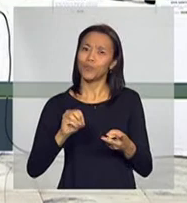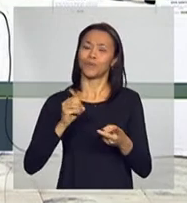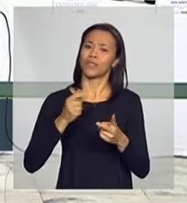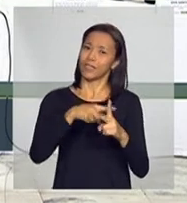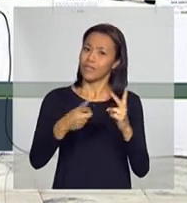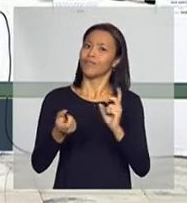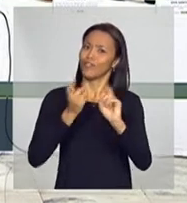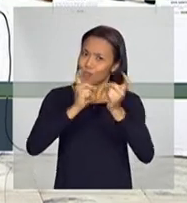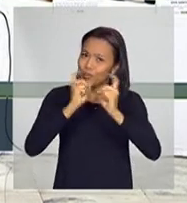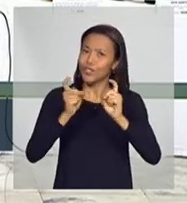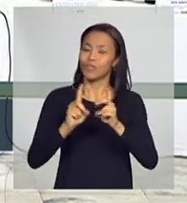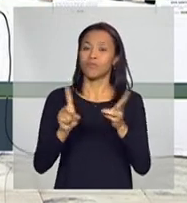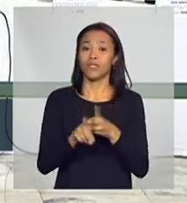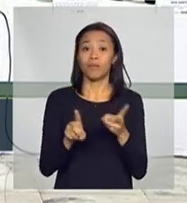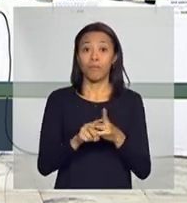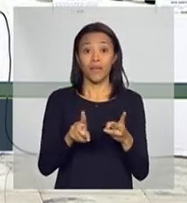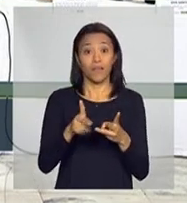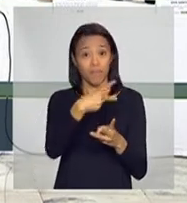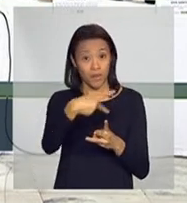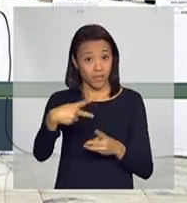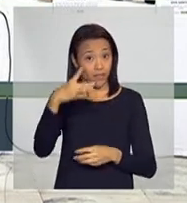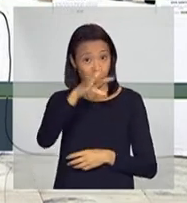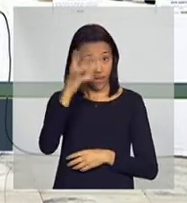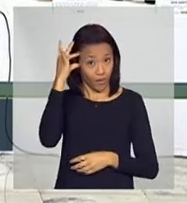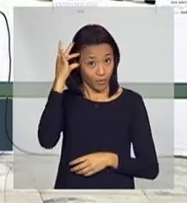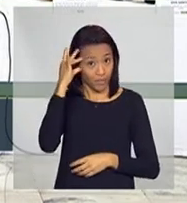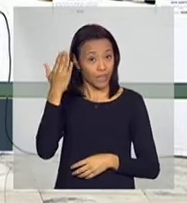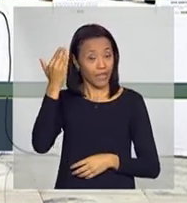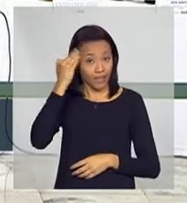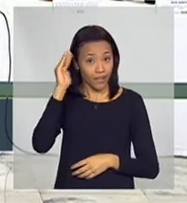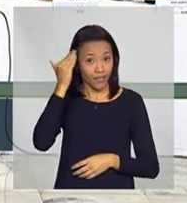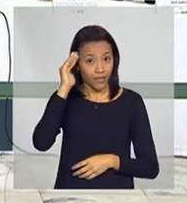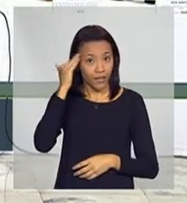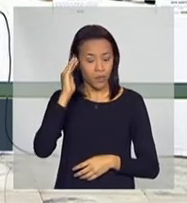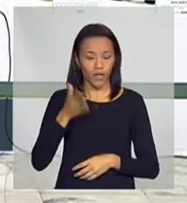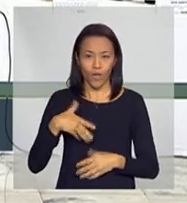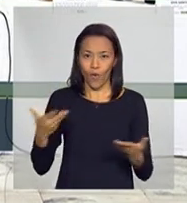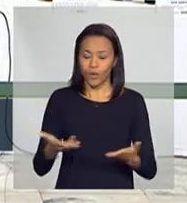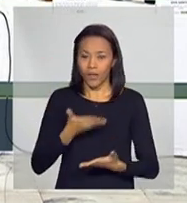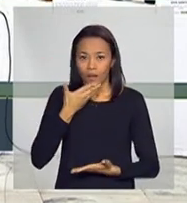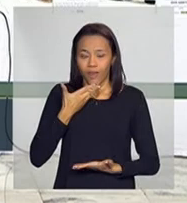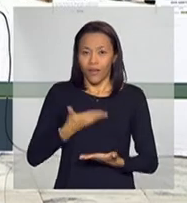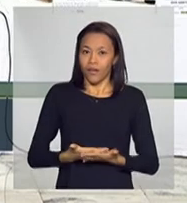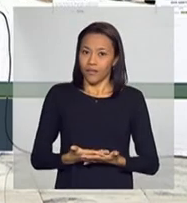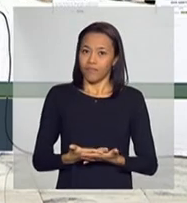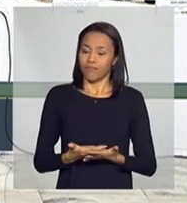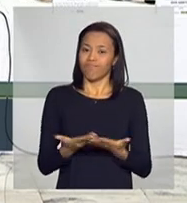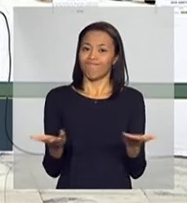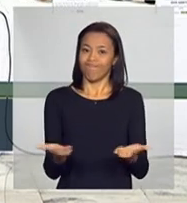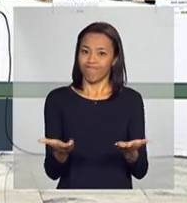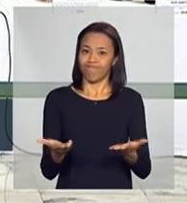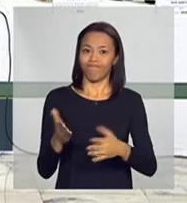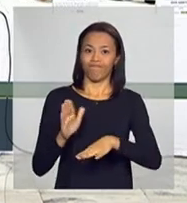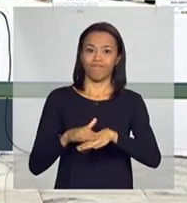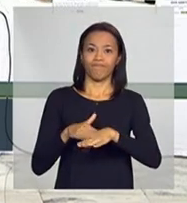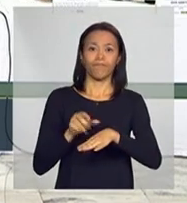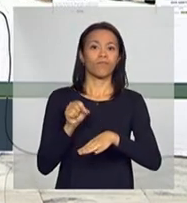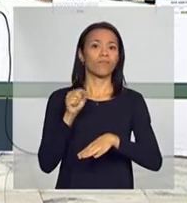participou muito. A presidência da República teve a compreensão e me surpreendeu muito a sua